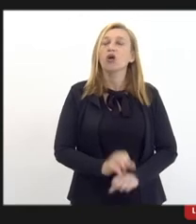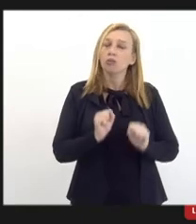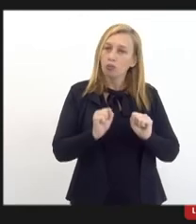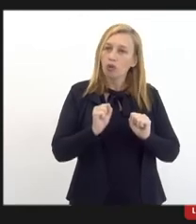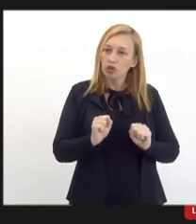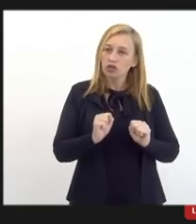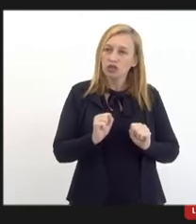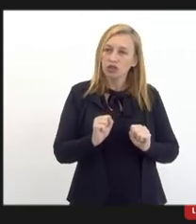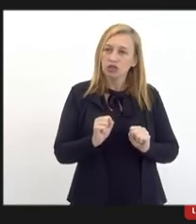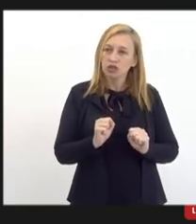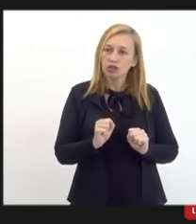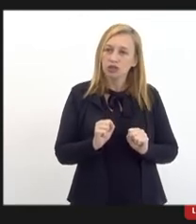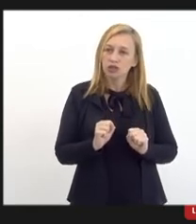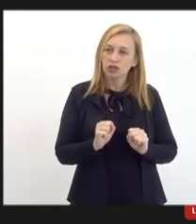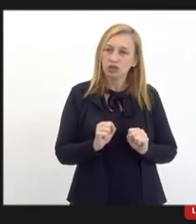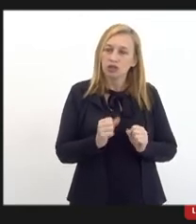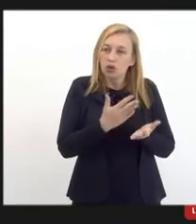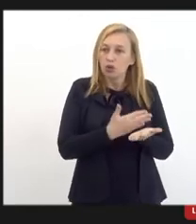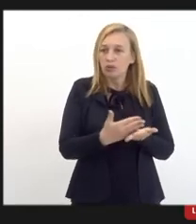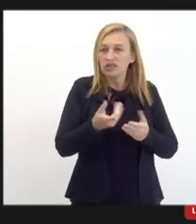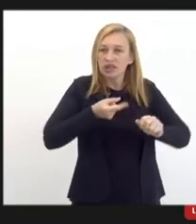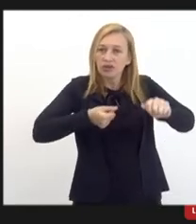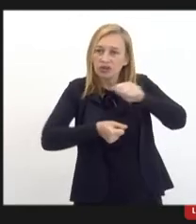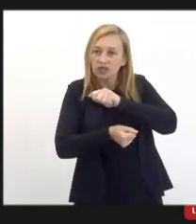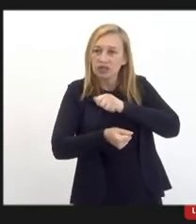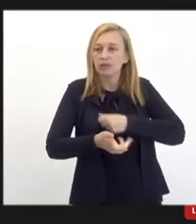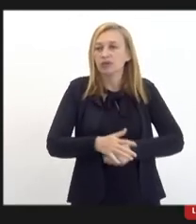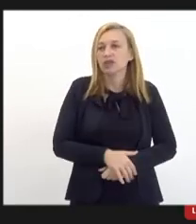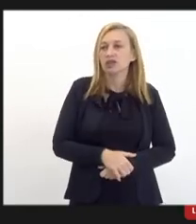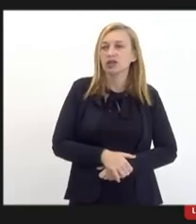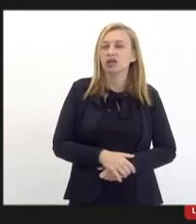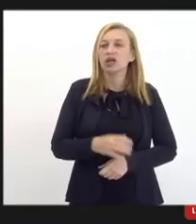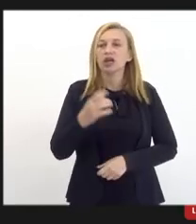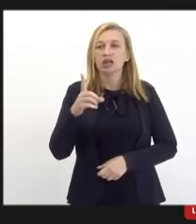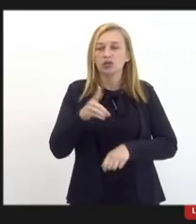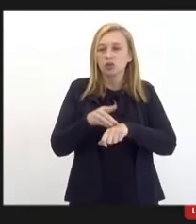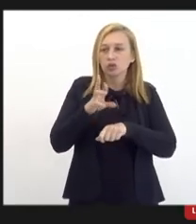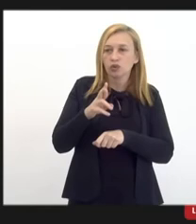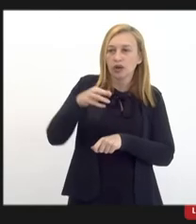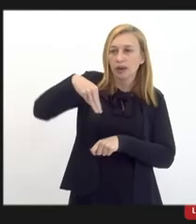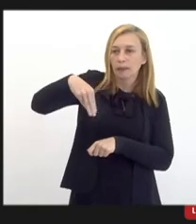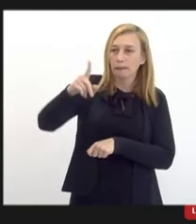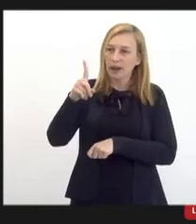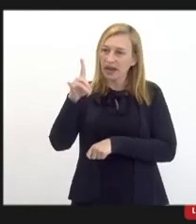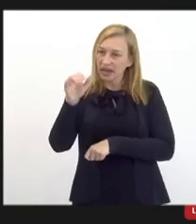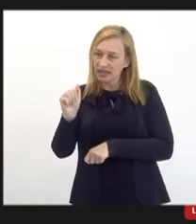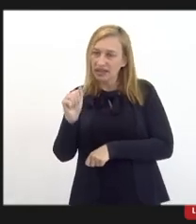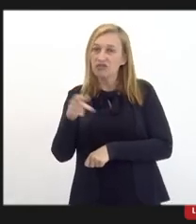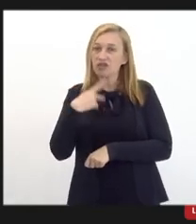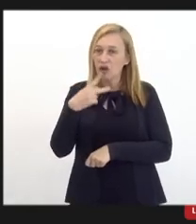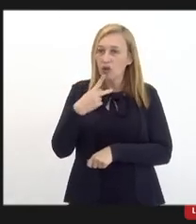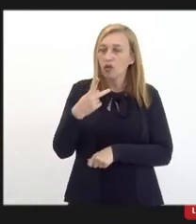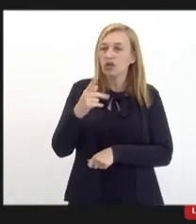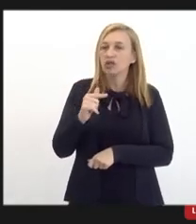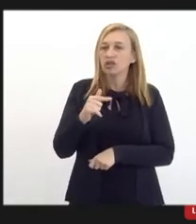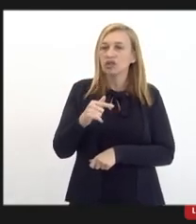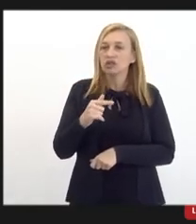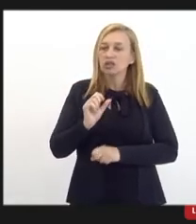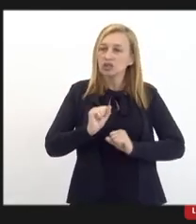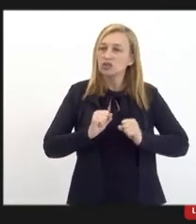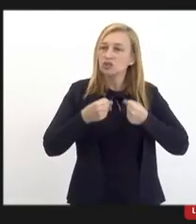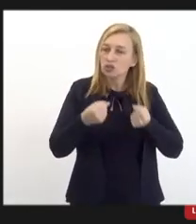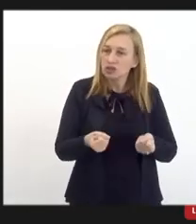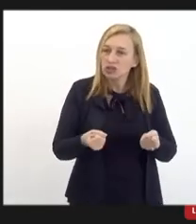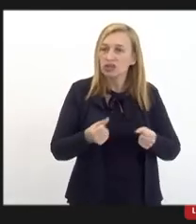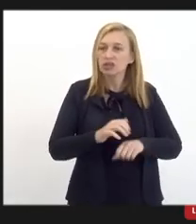pode começar pelo financiamento e é isso que a doutora Magda falou, que a gente pegar e se debruçar